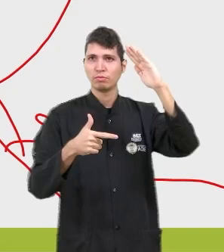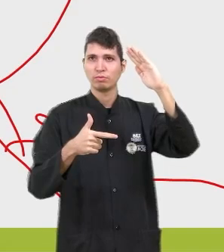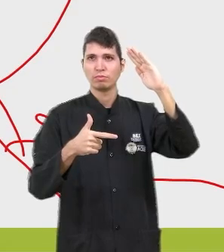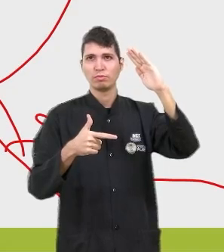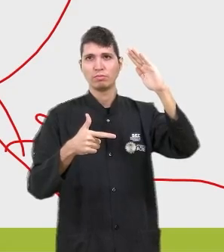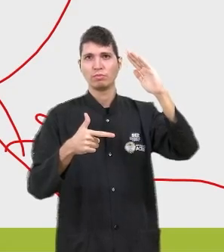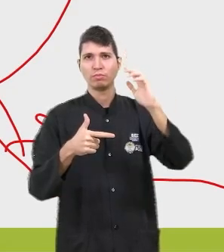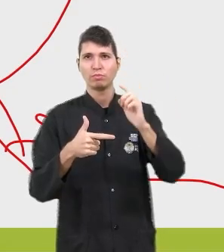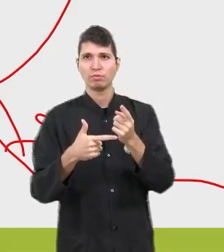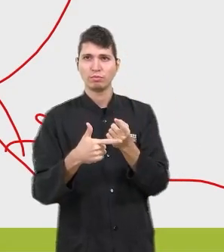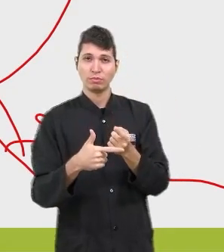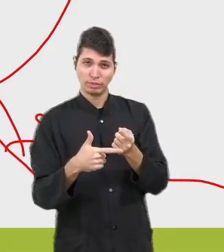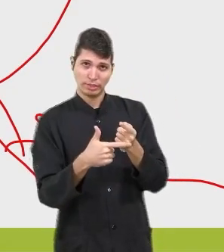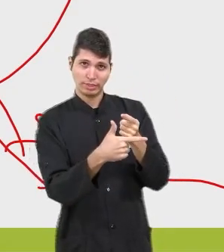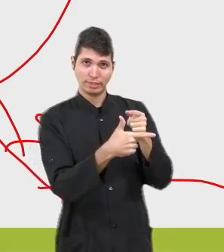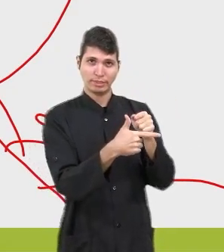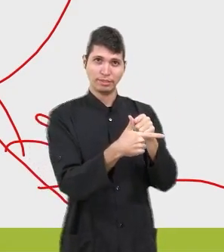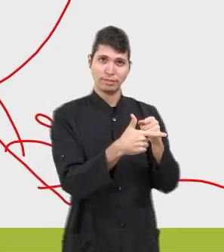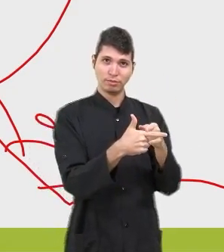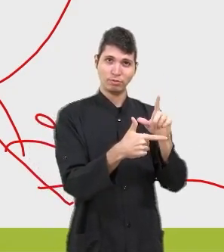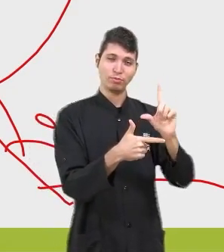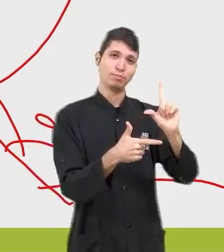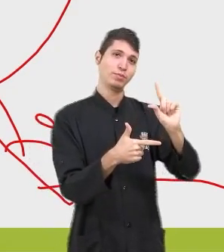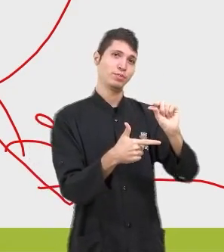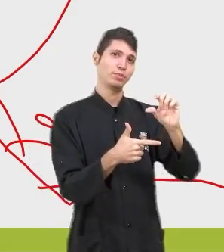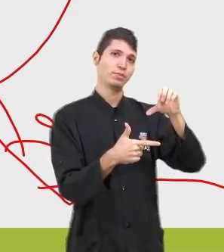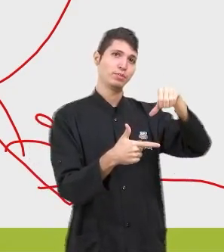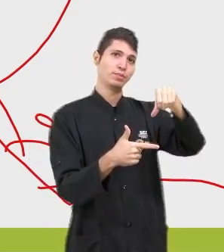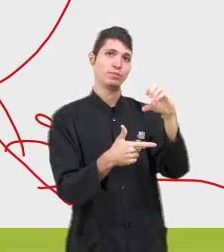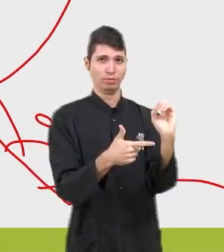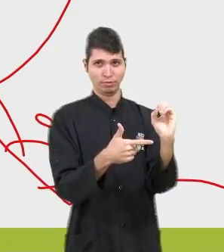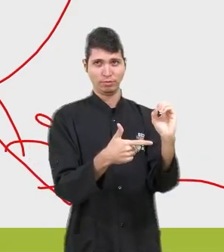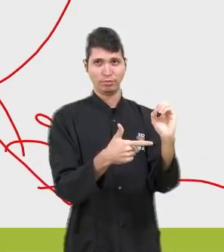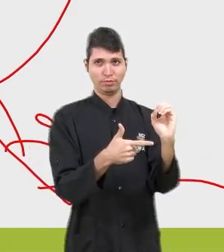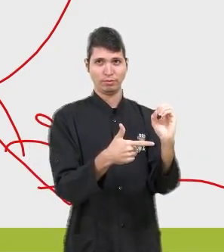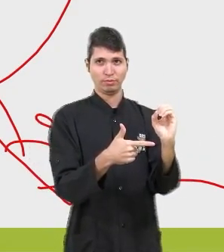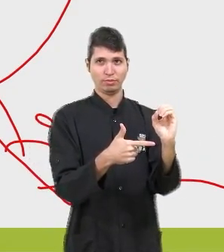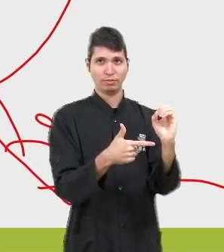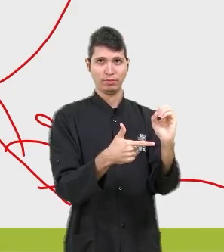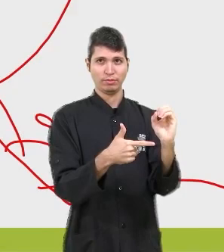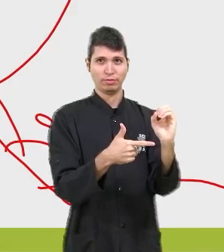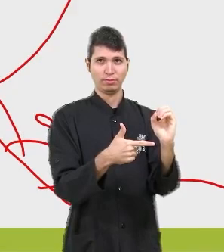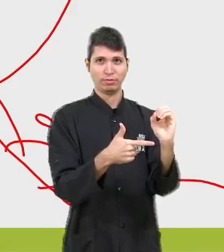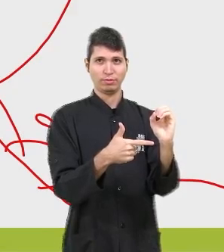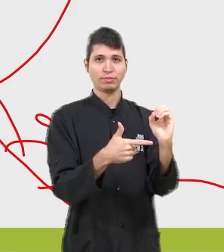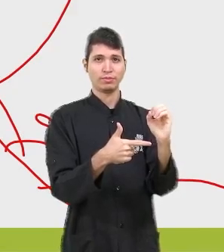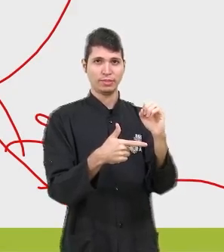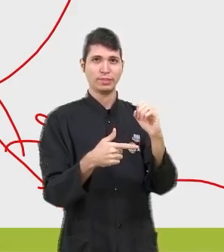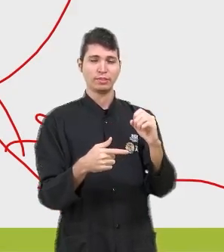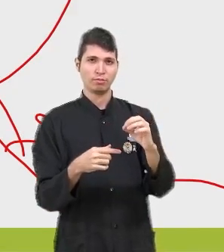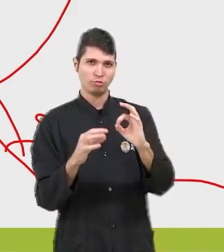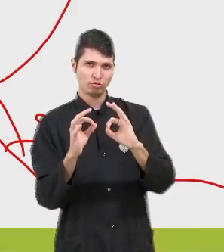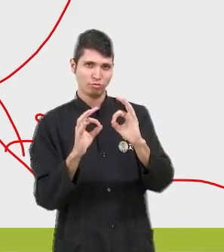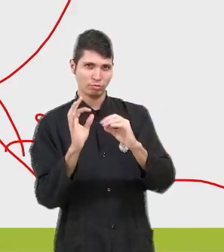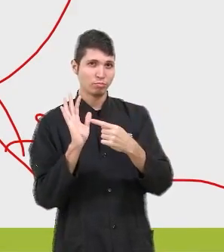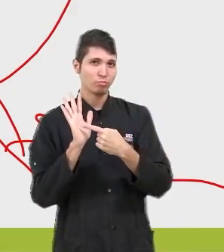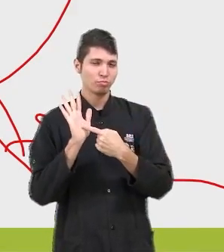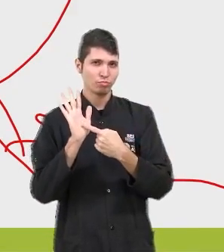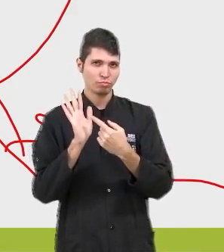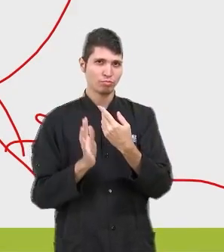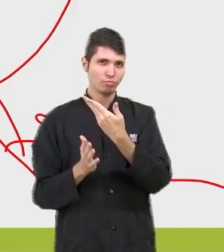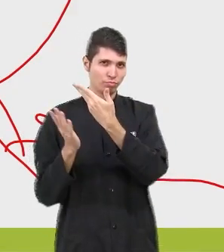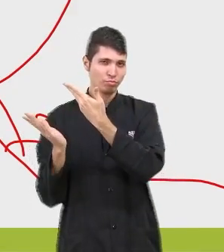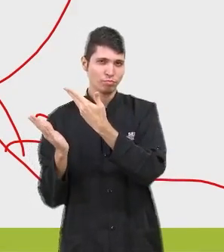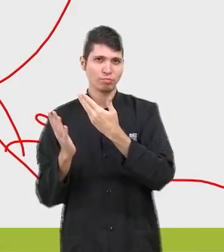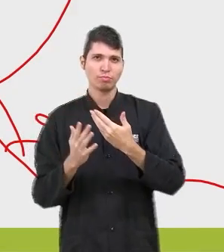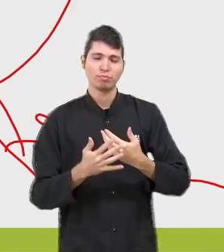são triângulos acutângulos, são menores que 90. Então, esse aqui tá ligado a essa figura aqui, que são ângulos menores. Tá bom? Espero que tenha